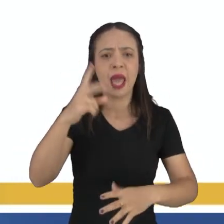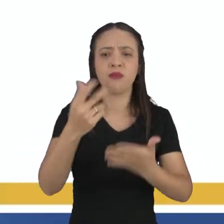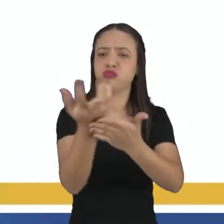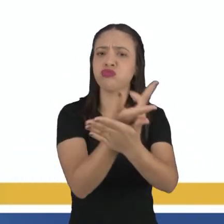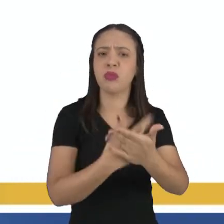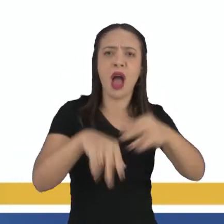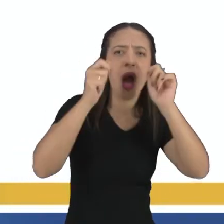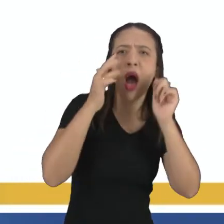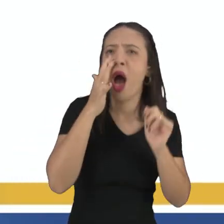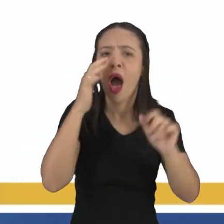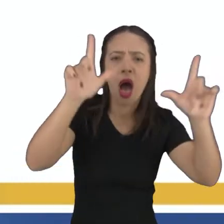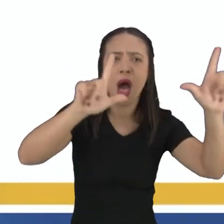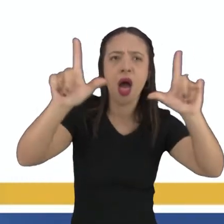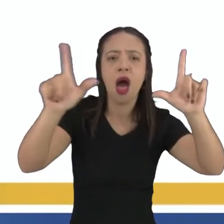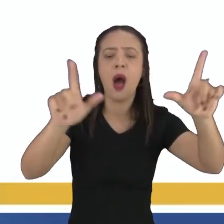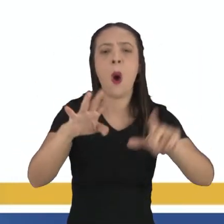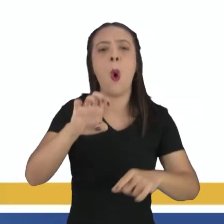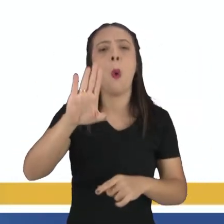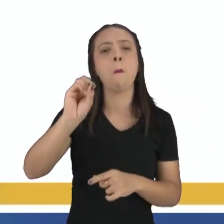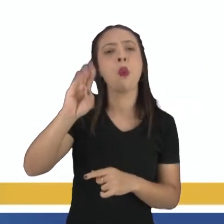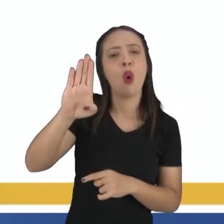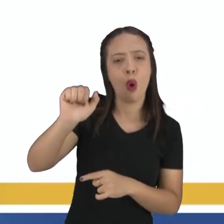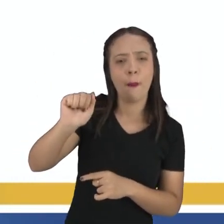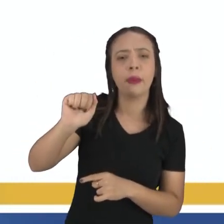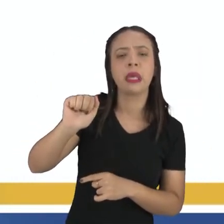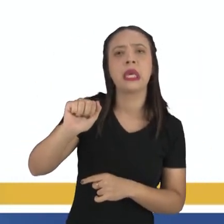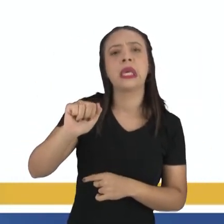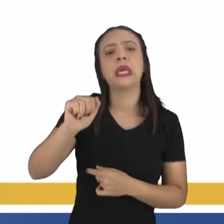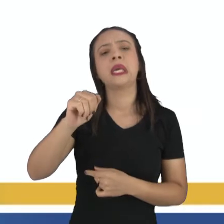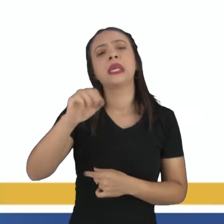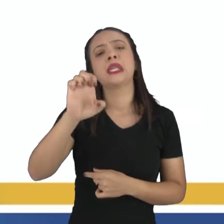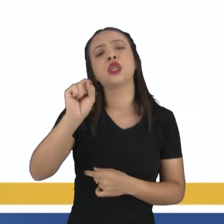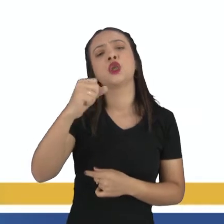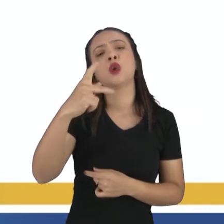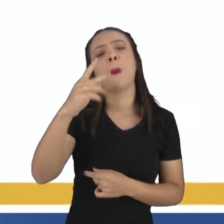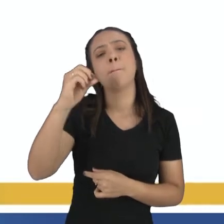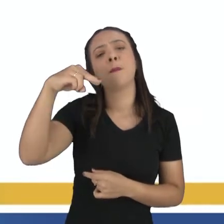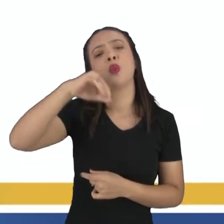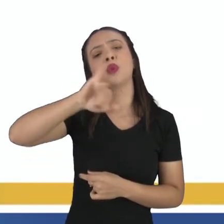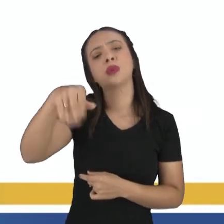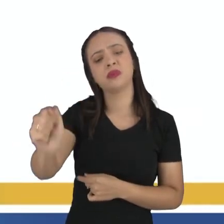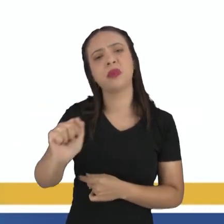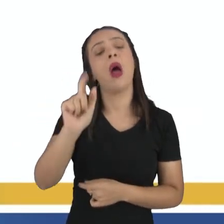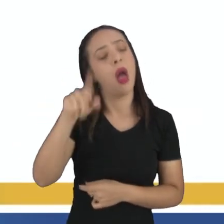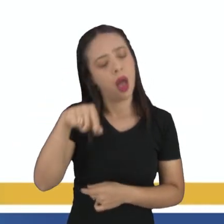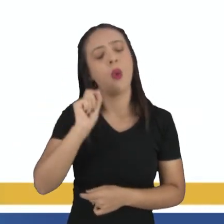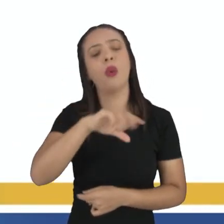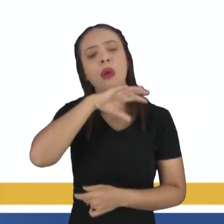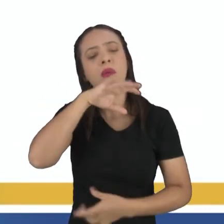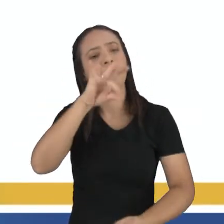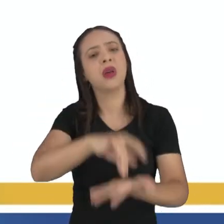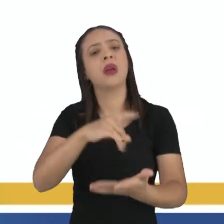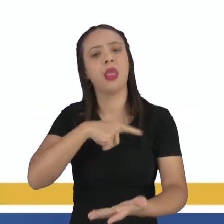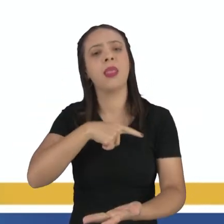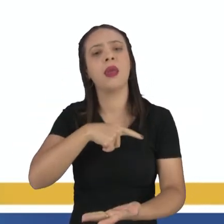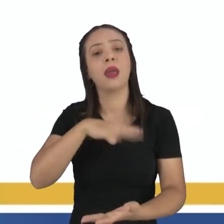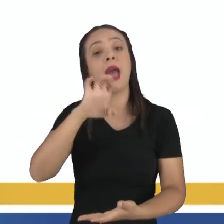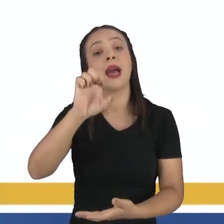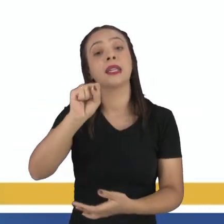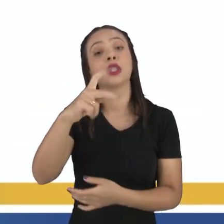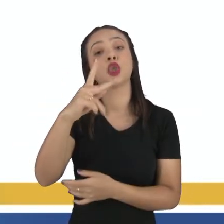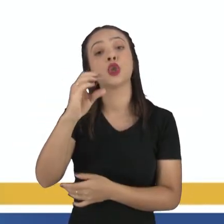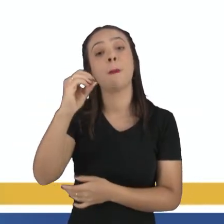Esponja, que todo mundo já assistiu ou assiste, Bob Esponja é uma animação de um animal que realmente existe, que é a esponja do mar.